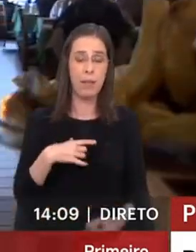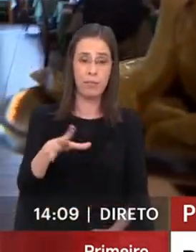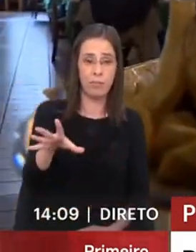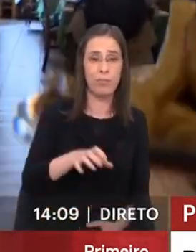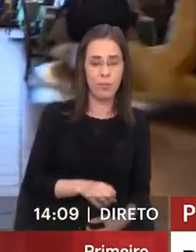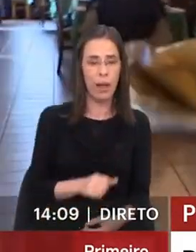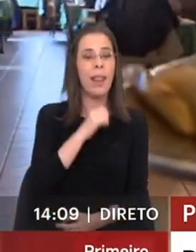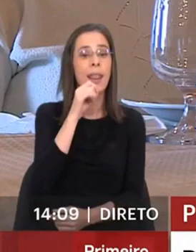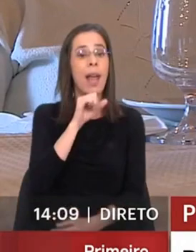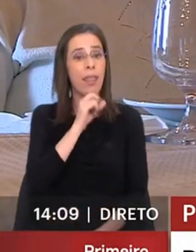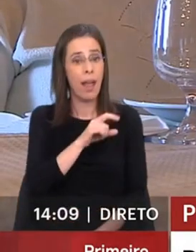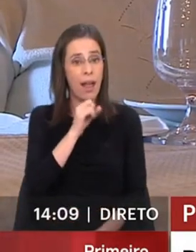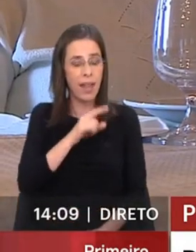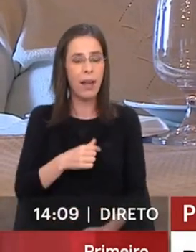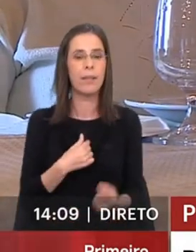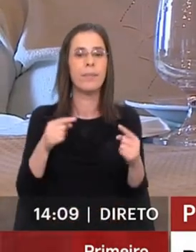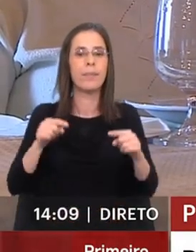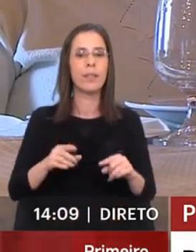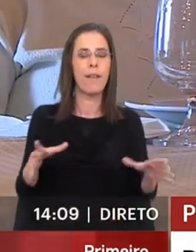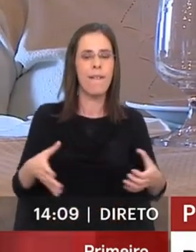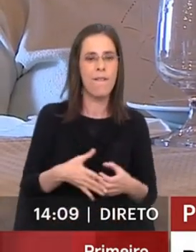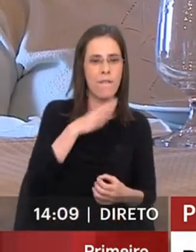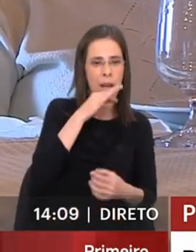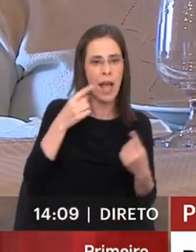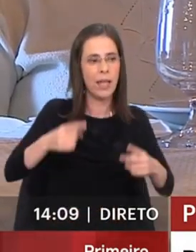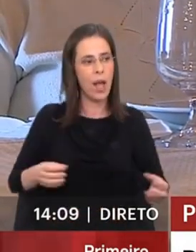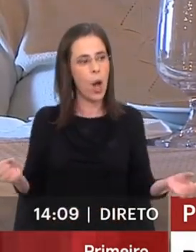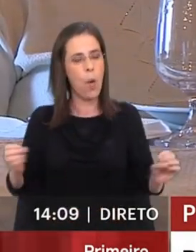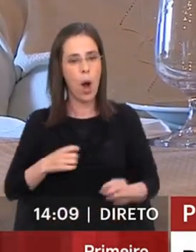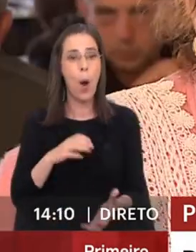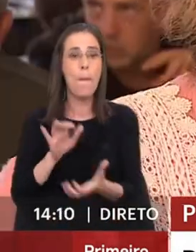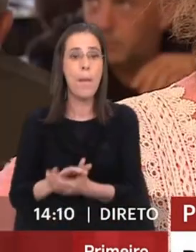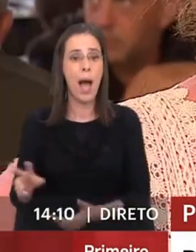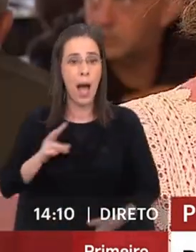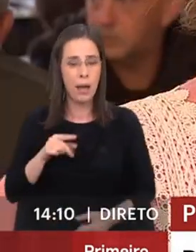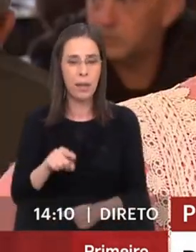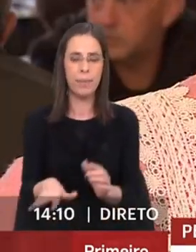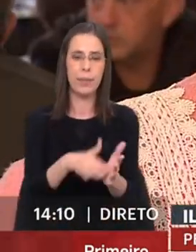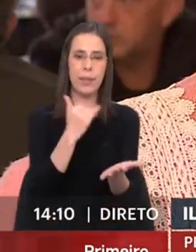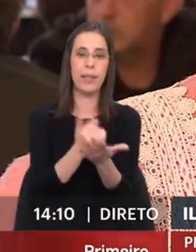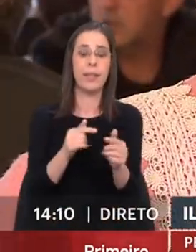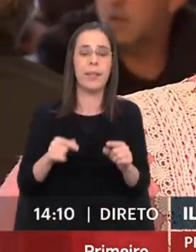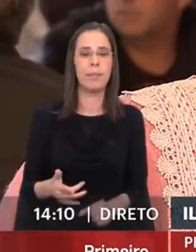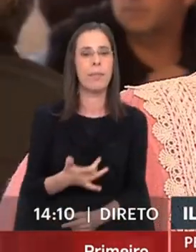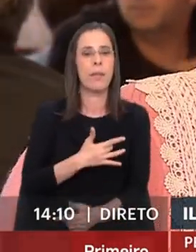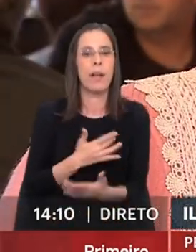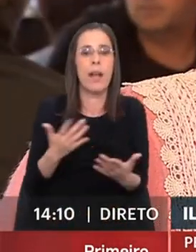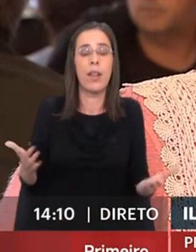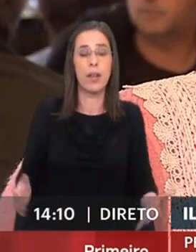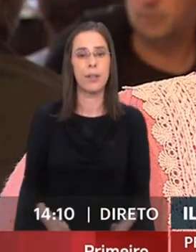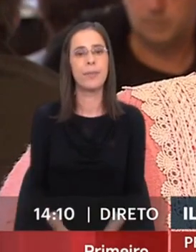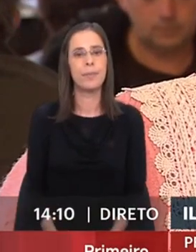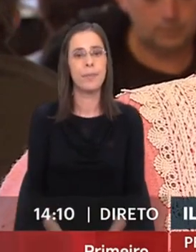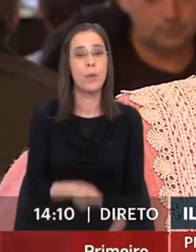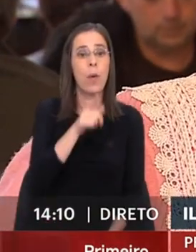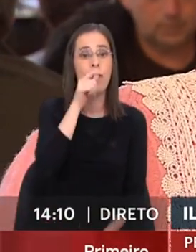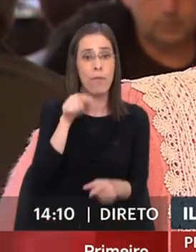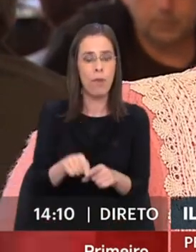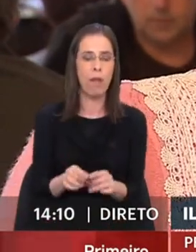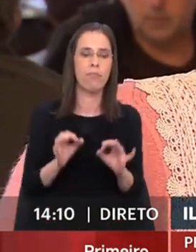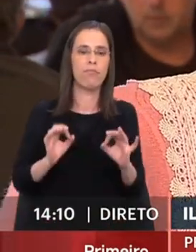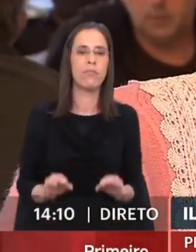Sempre que é possível, alguma família, sem família, ou eu e o marido, vimos sempre aqui. Adoro, adoro frangos.